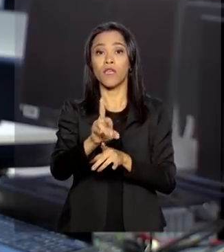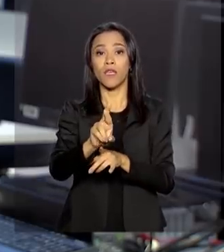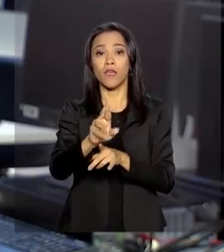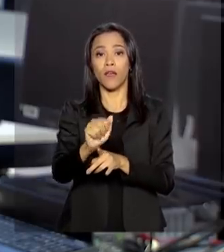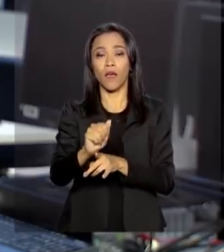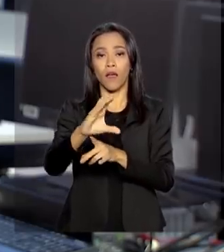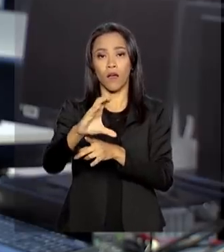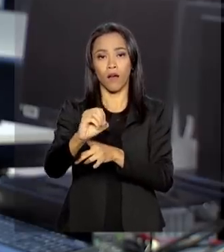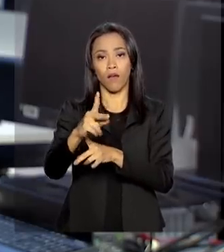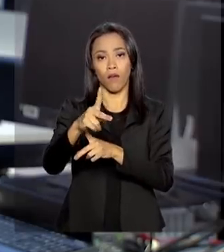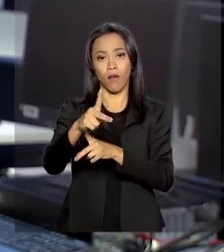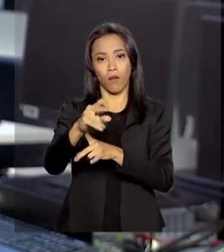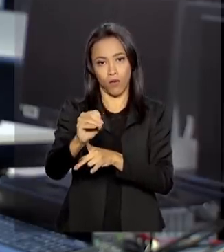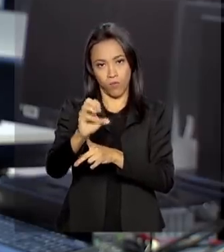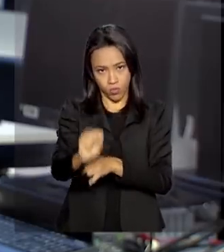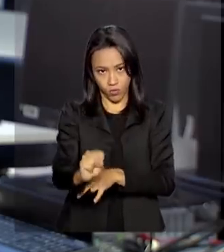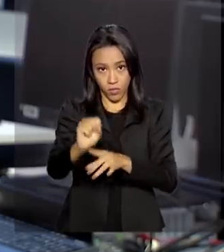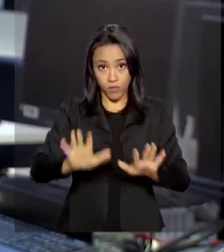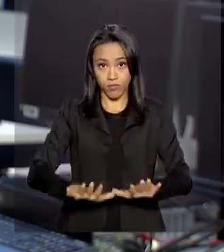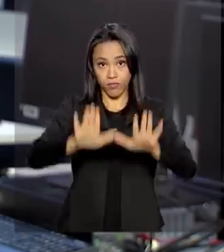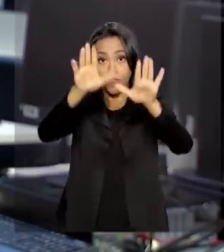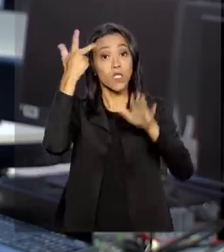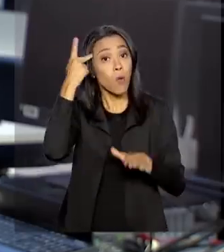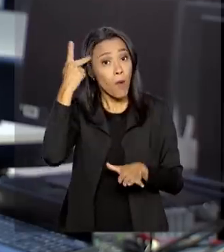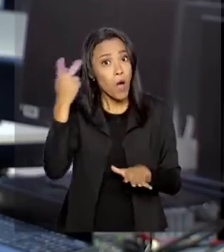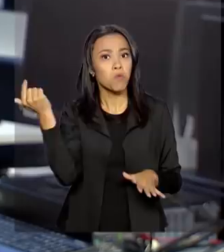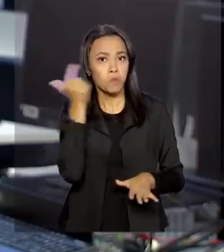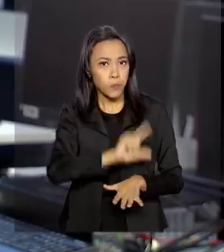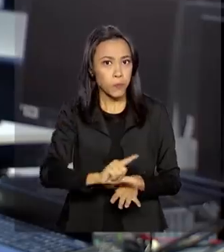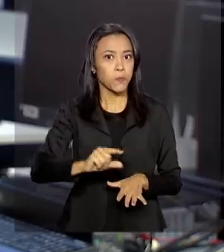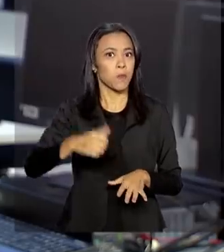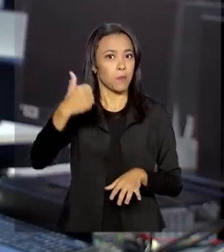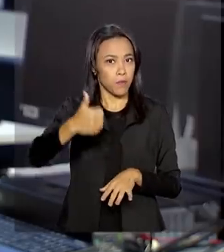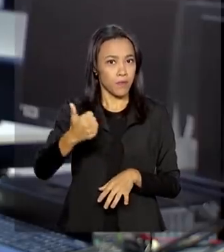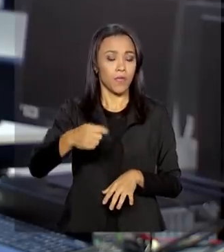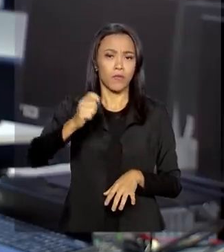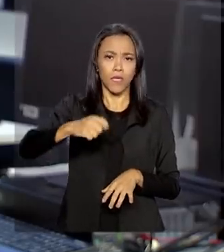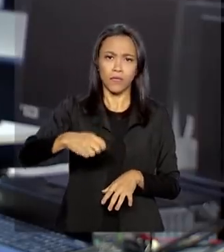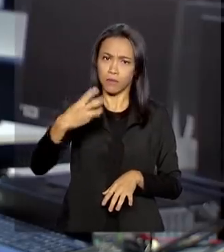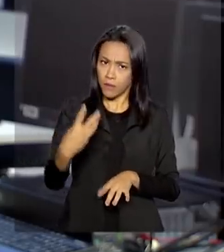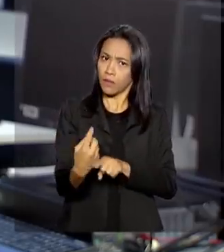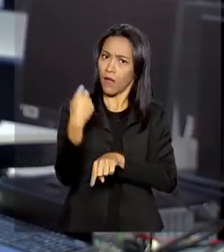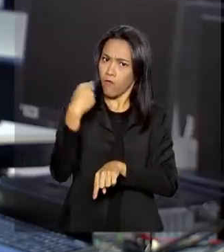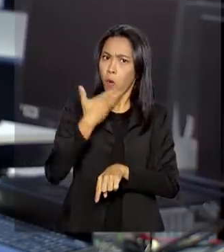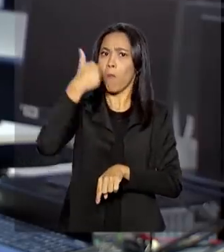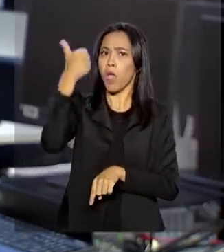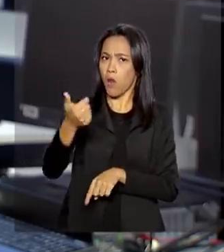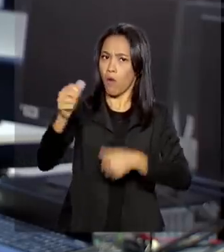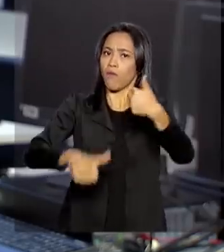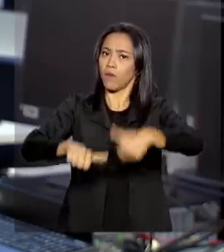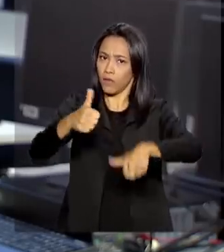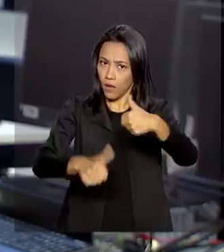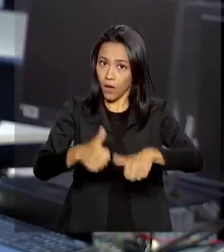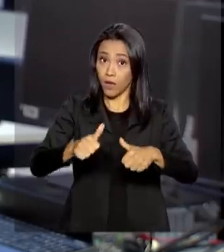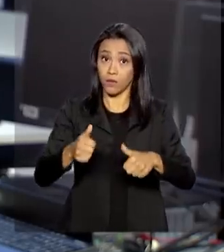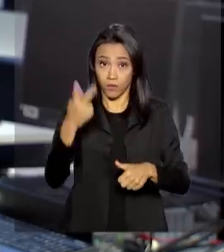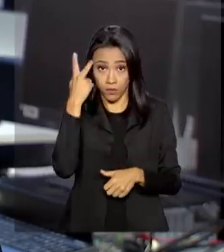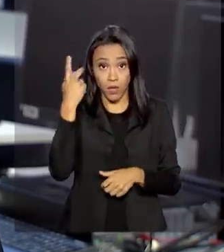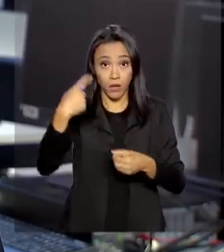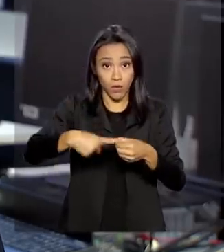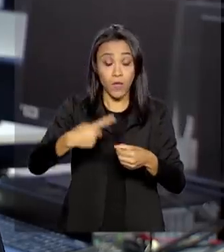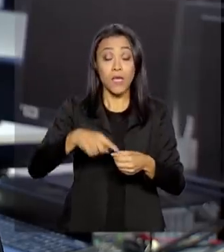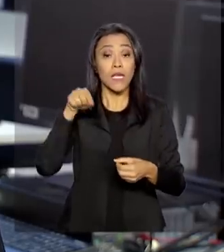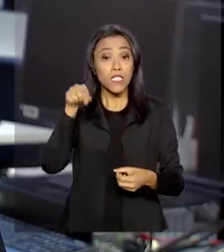lugar no período, já que no primeiro trimestre do ano passado o aeroporto também foi o melhor avaliado. O Aeroporto